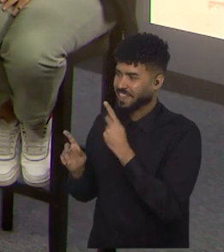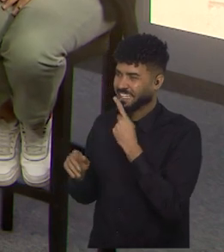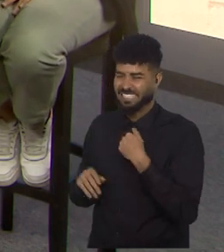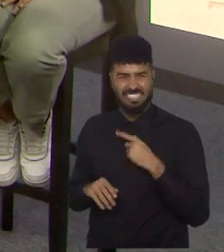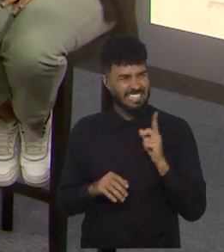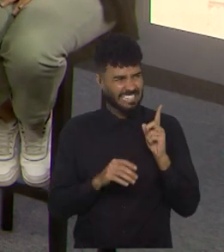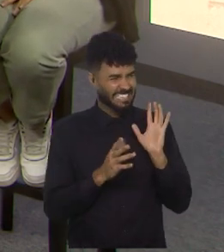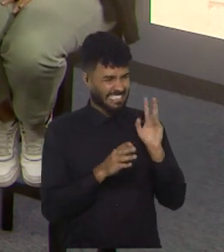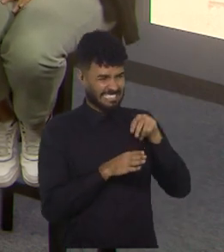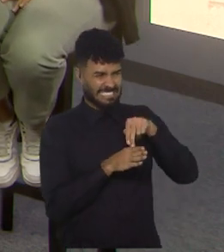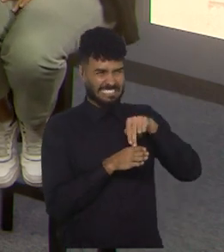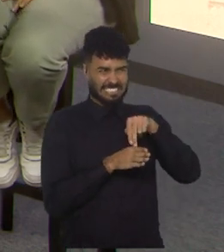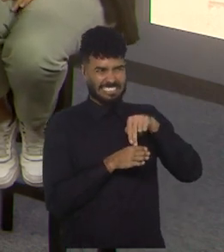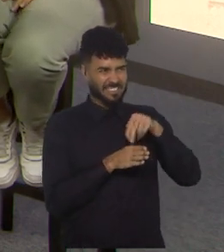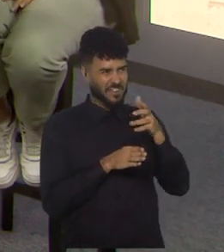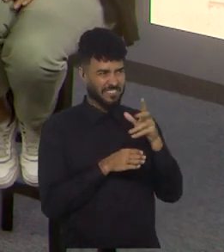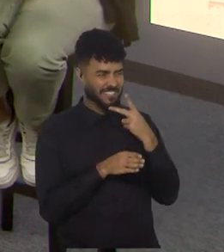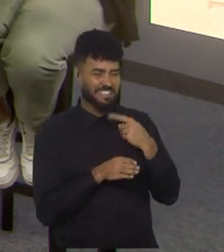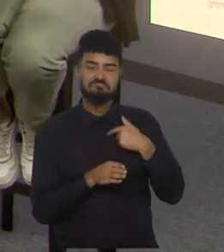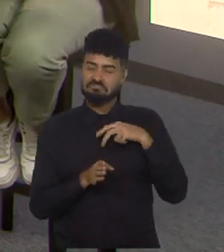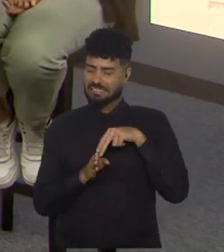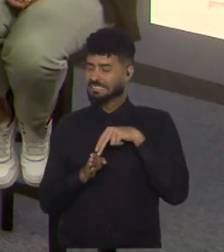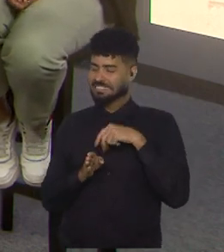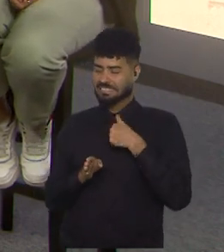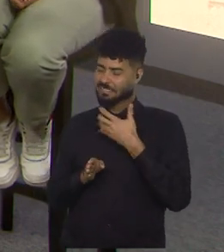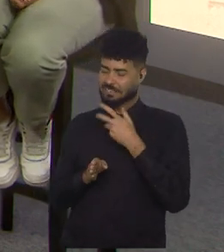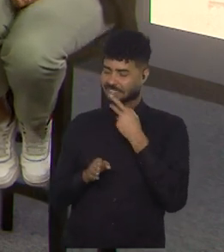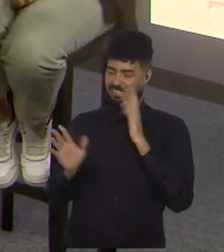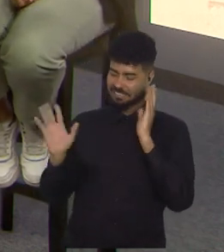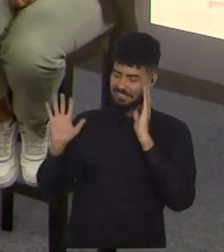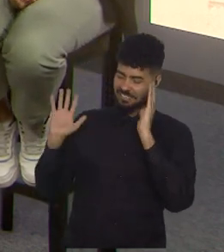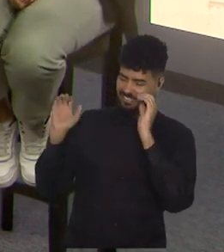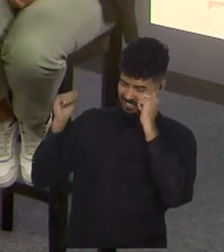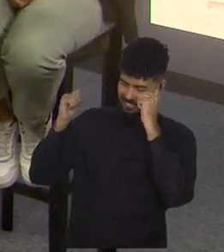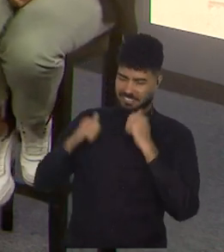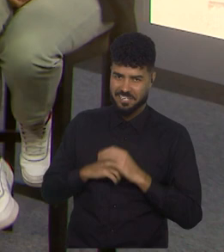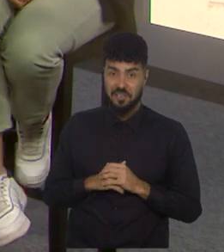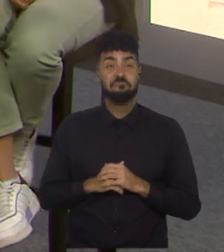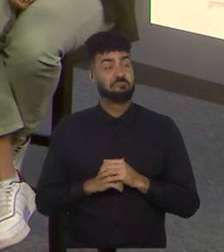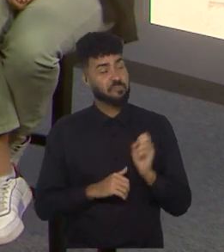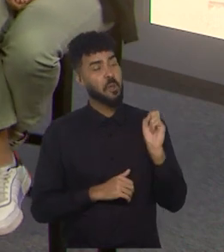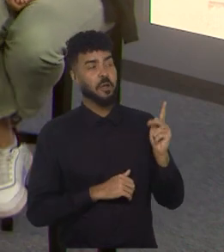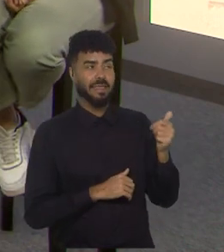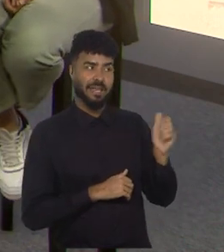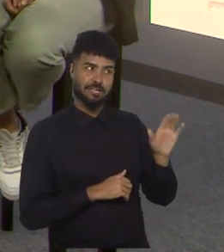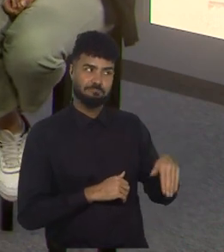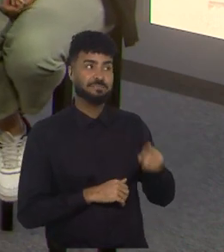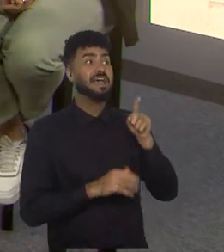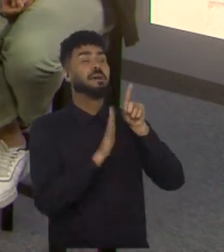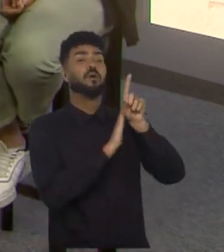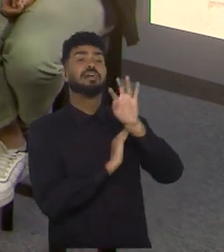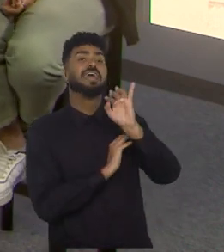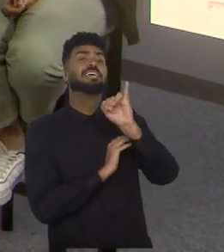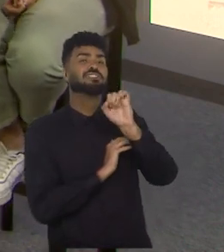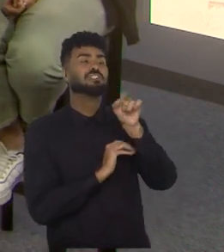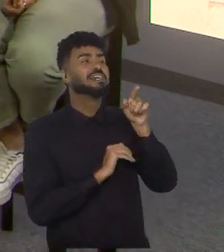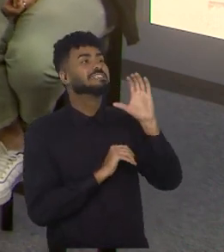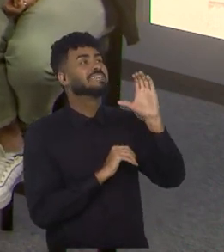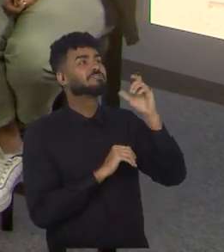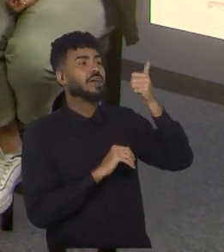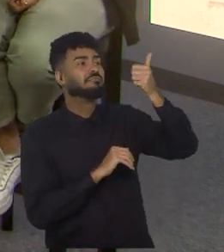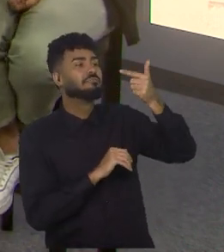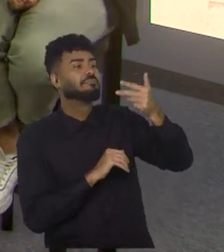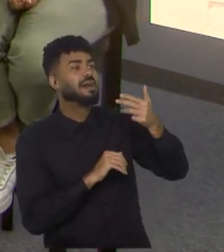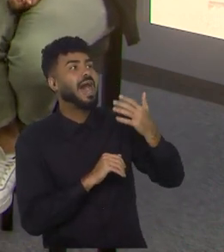que Vou deixar em aberto. Não, comprometer, tudo Fiquei em cima do muro, fiquei em cima do muro. Tudo bem. Thaís, na sua classificação do grupo C, como é que fica?